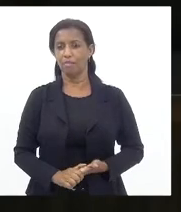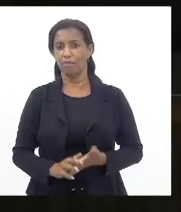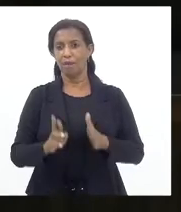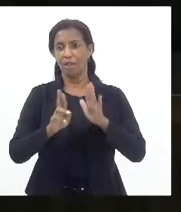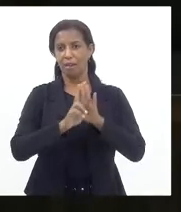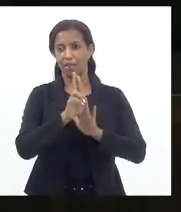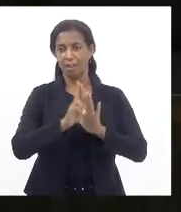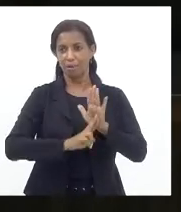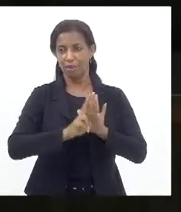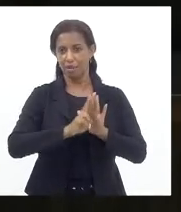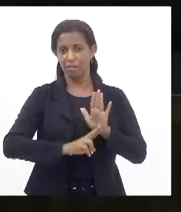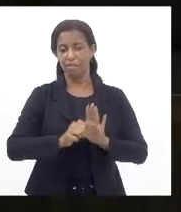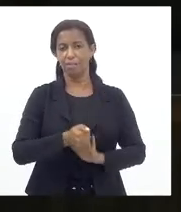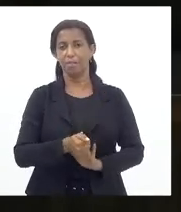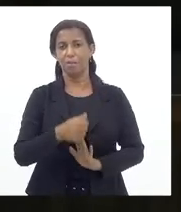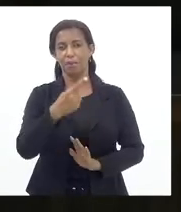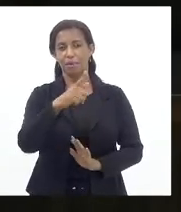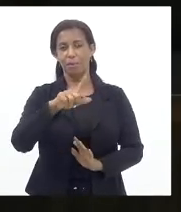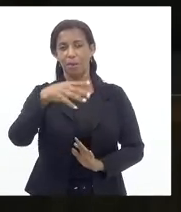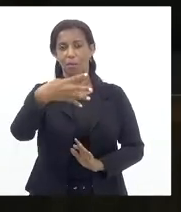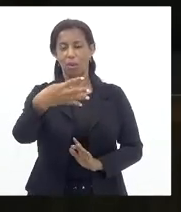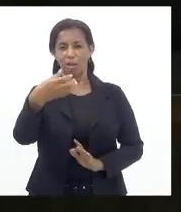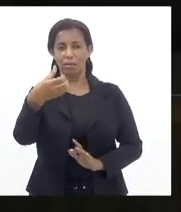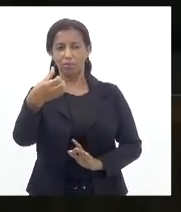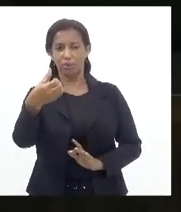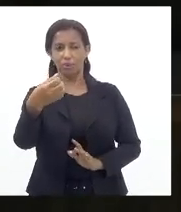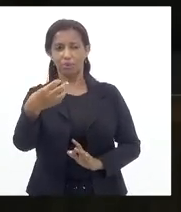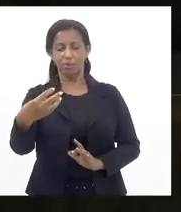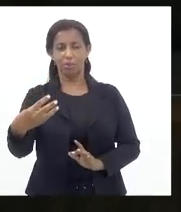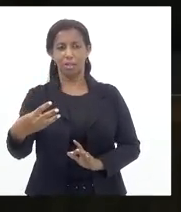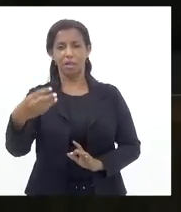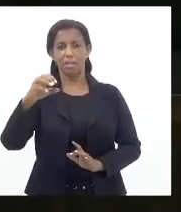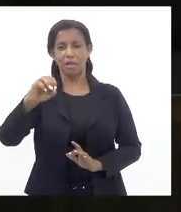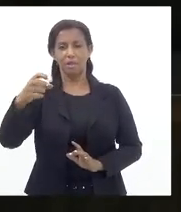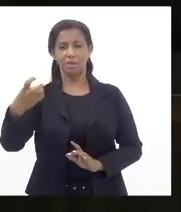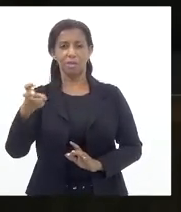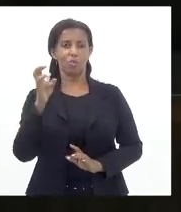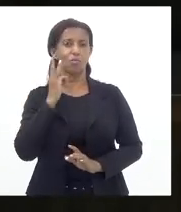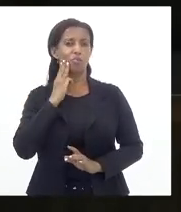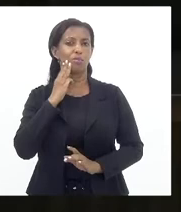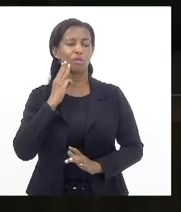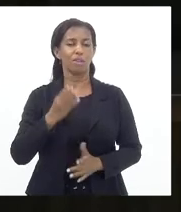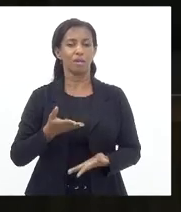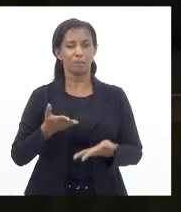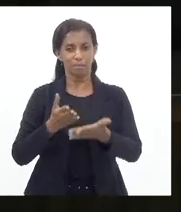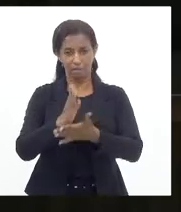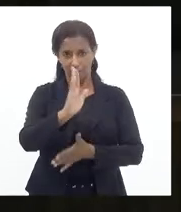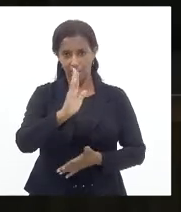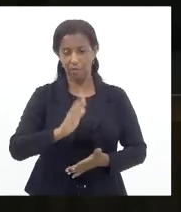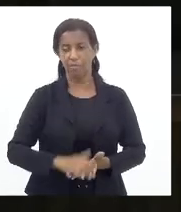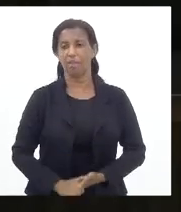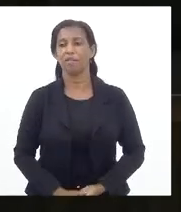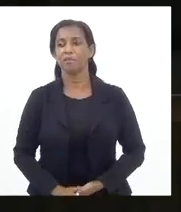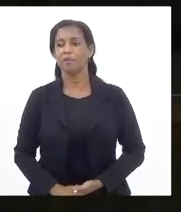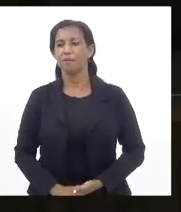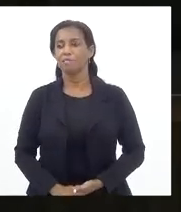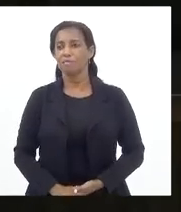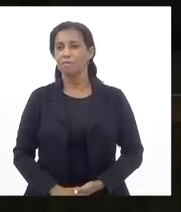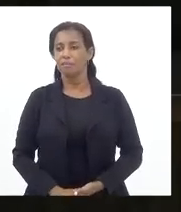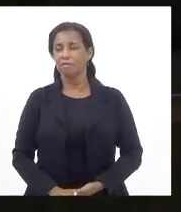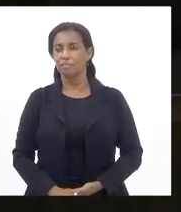Requerimento do projeto de lei 4.3.75.2021 do deputado Valdeque Carneiro. Os senhores que aprovam permanecem como estão, aprovado.